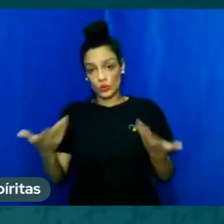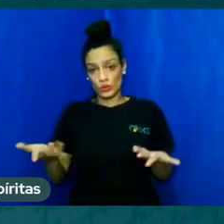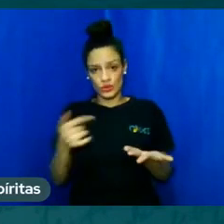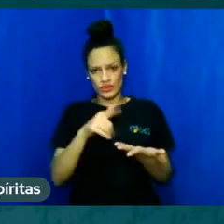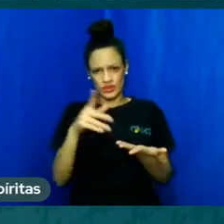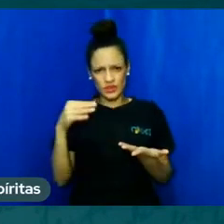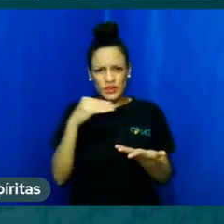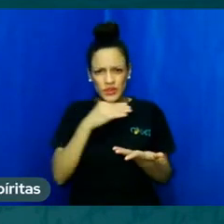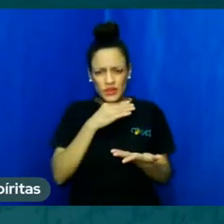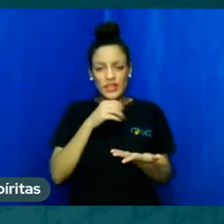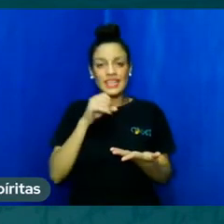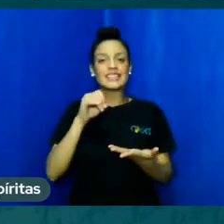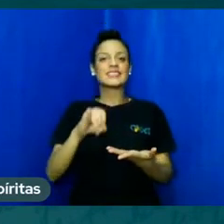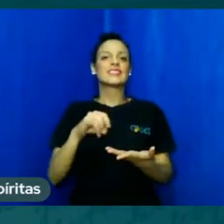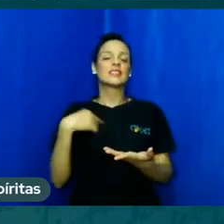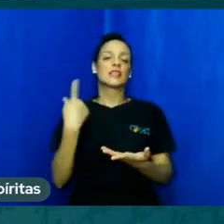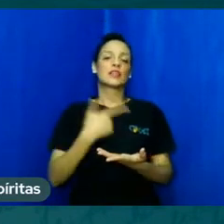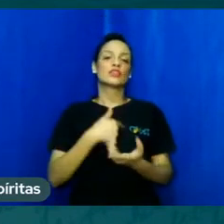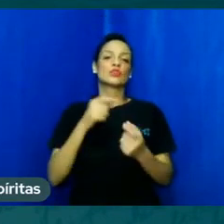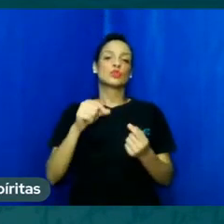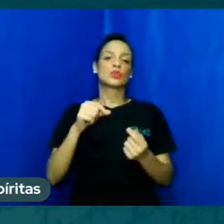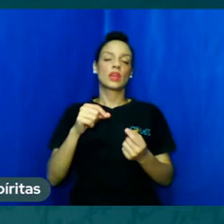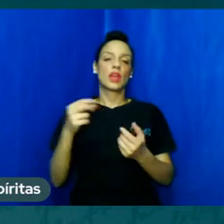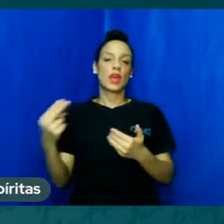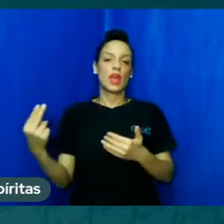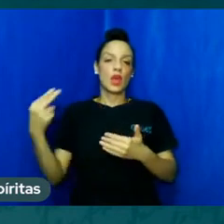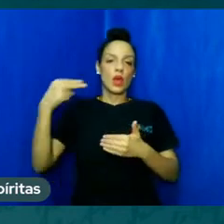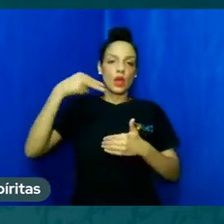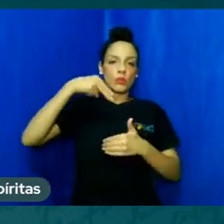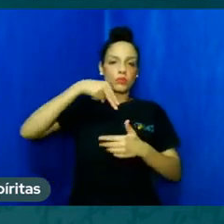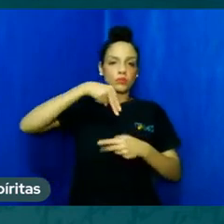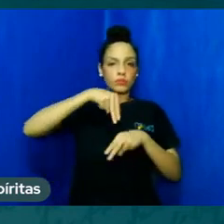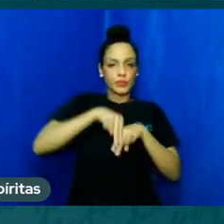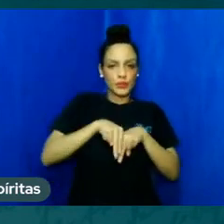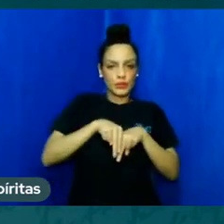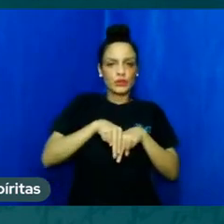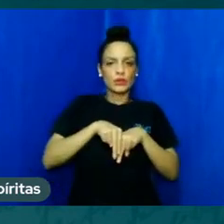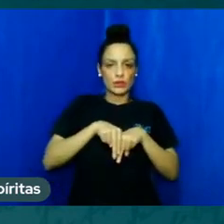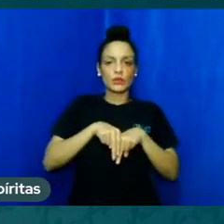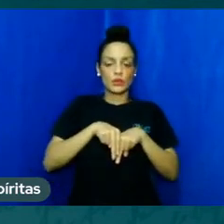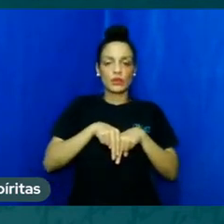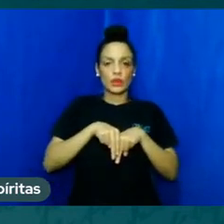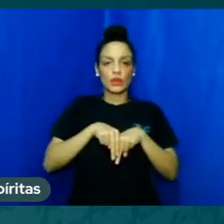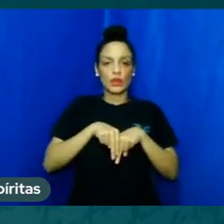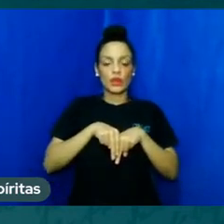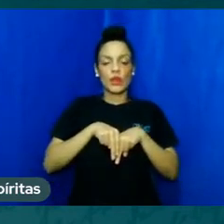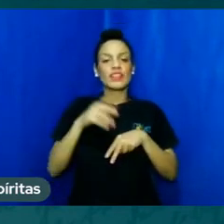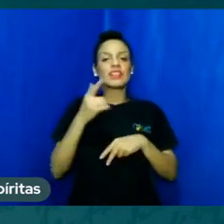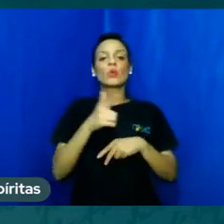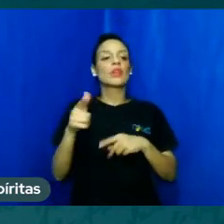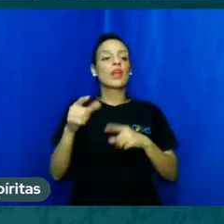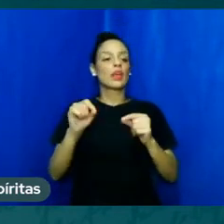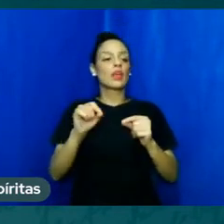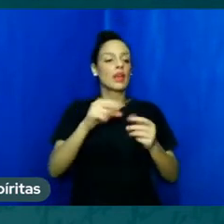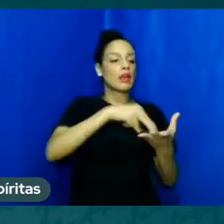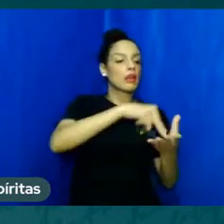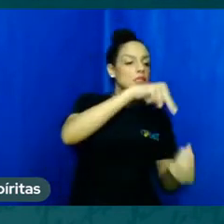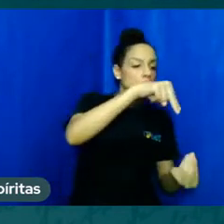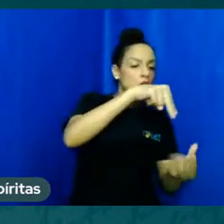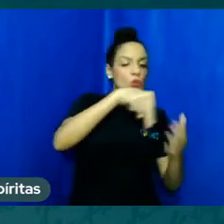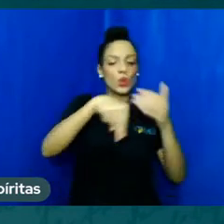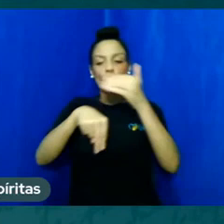separação cartesiana espírito-corpo. Só existe porque há essa